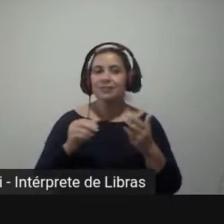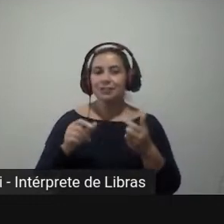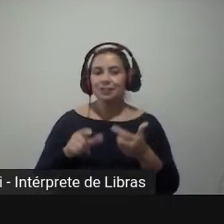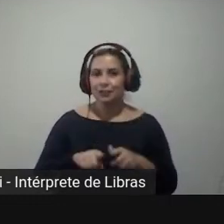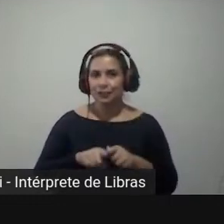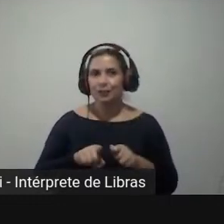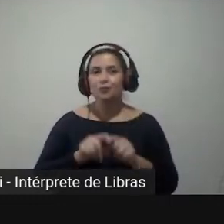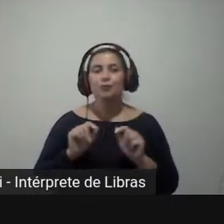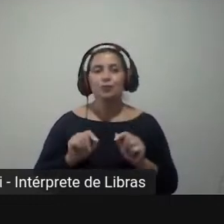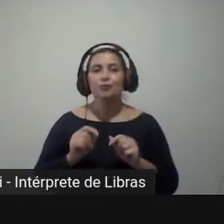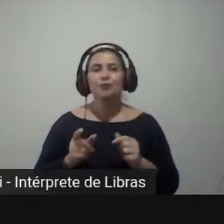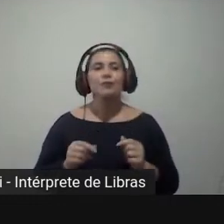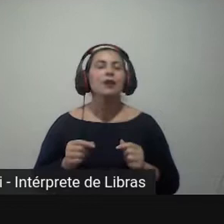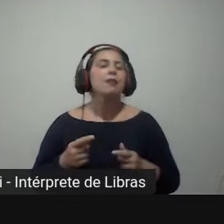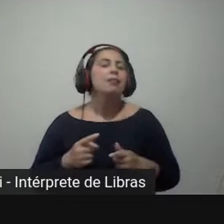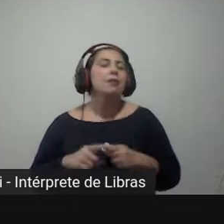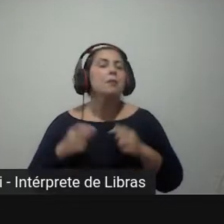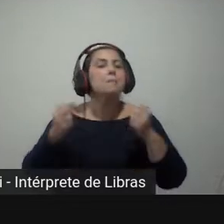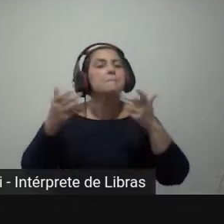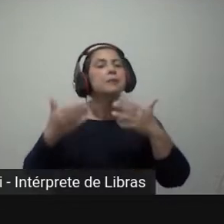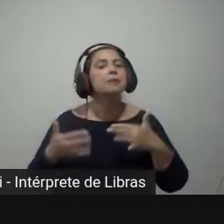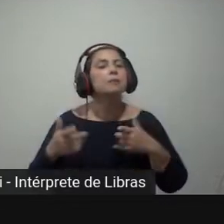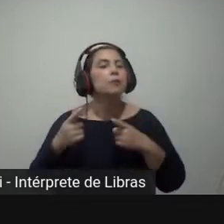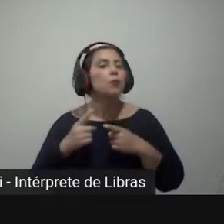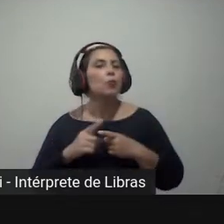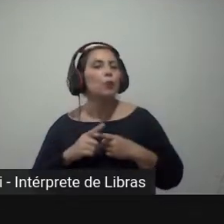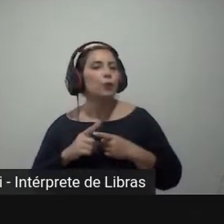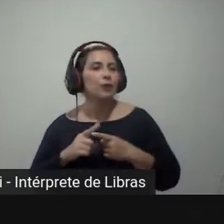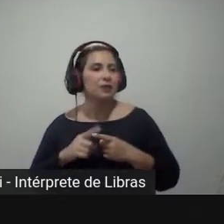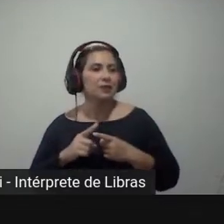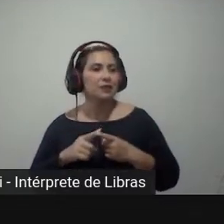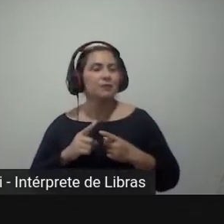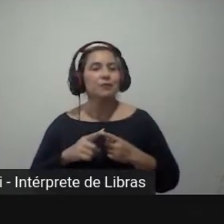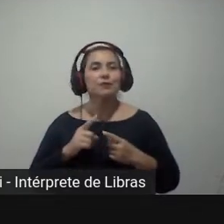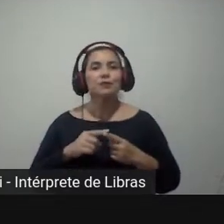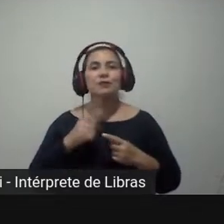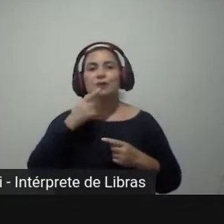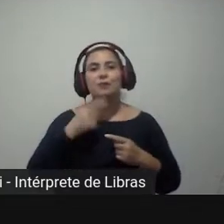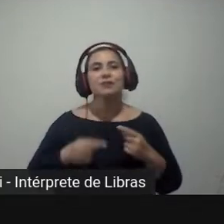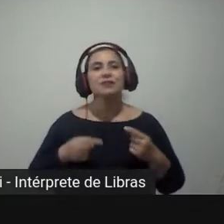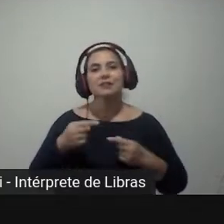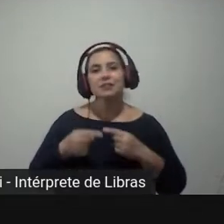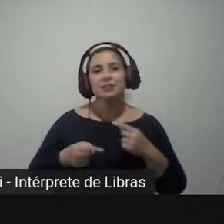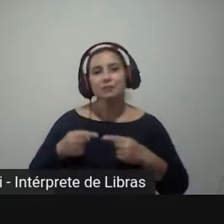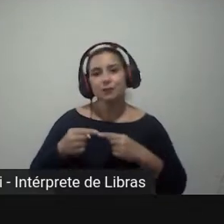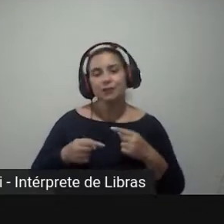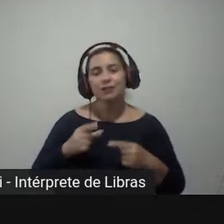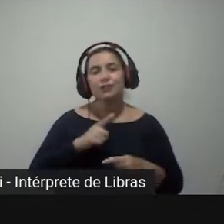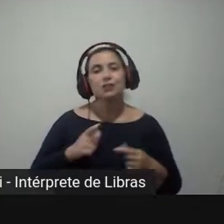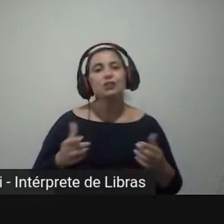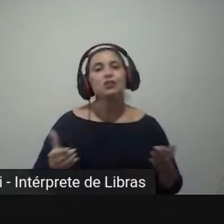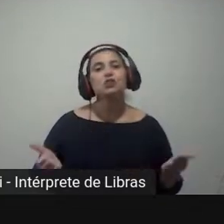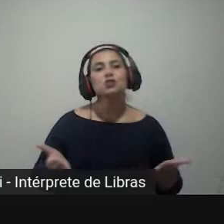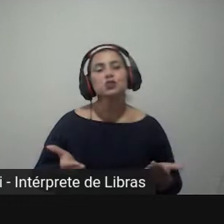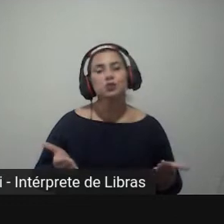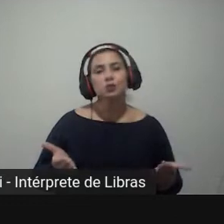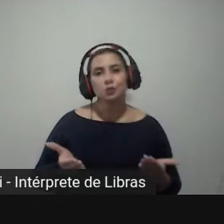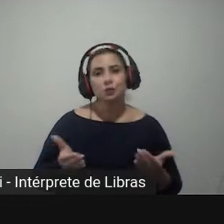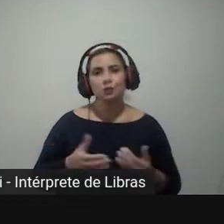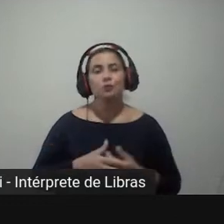o porquê de a gente ter a configuração política que nós temos no Brasil hoje. E para isso,